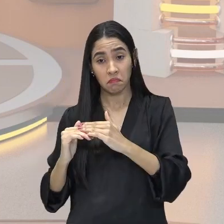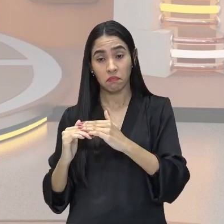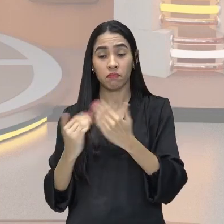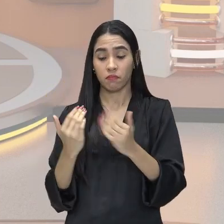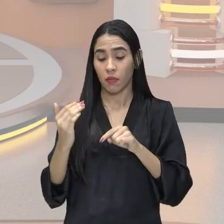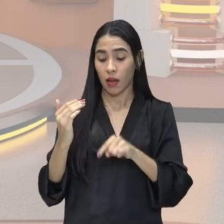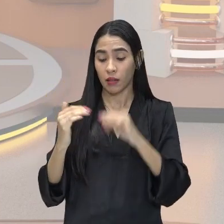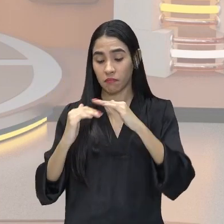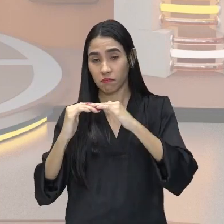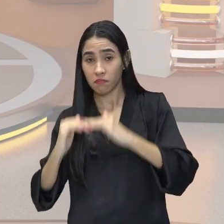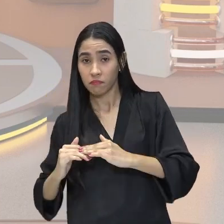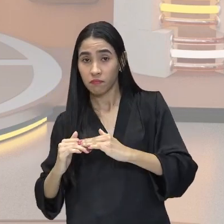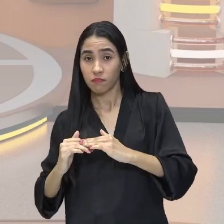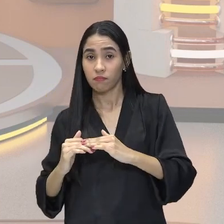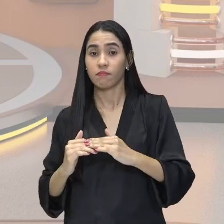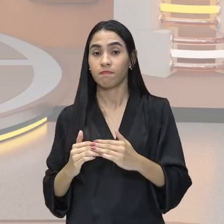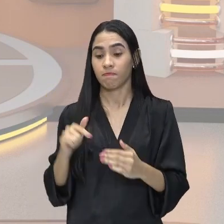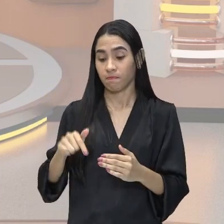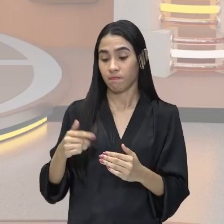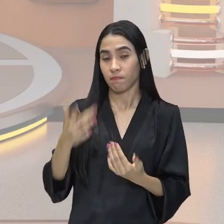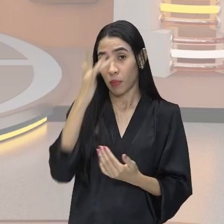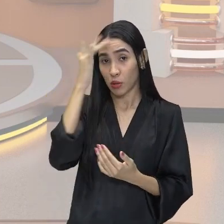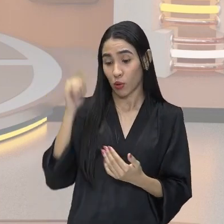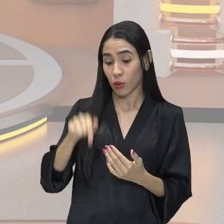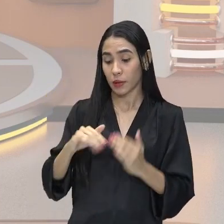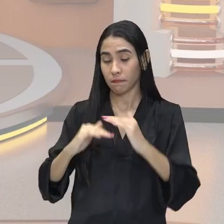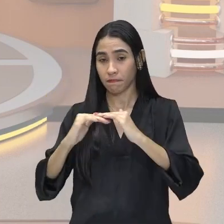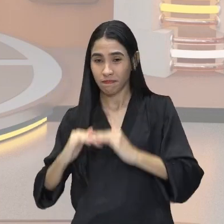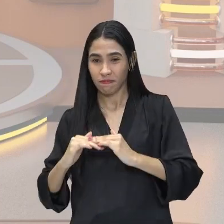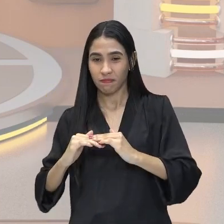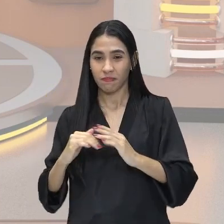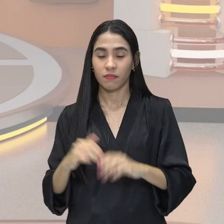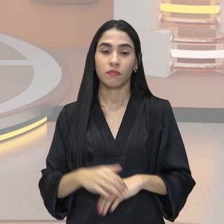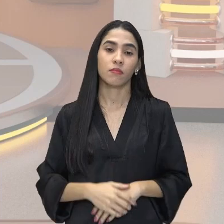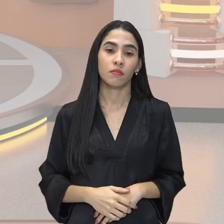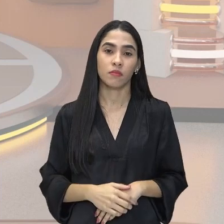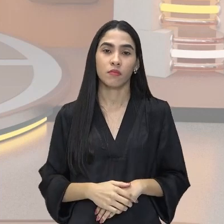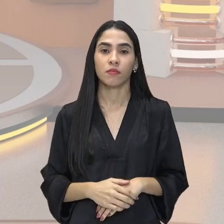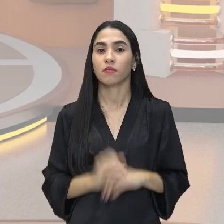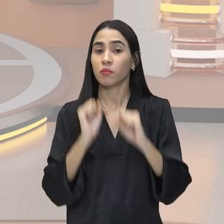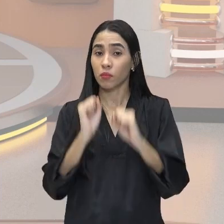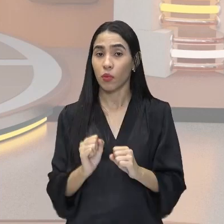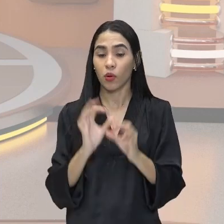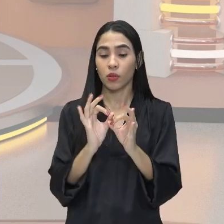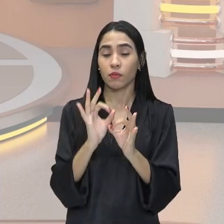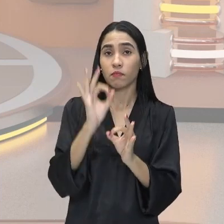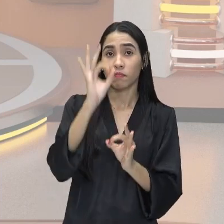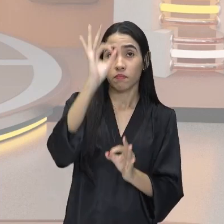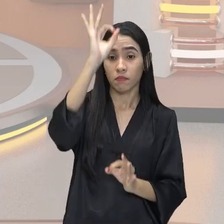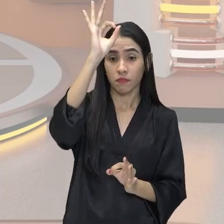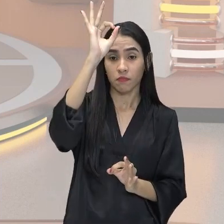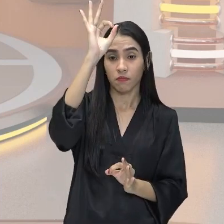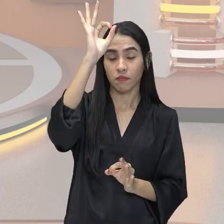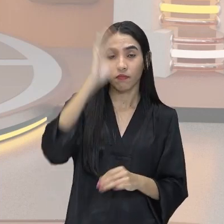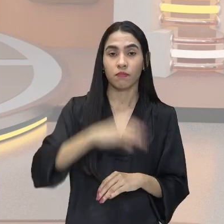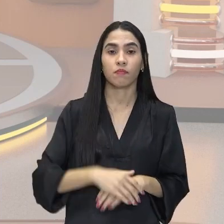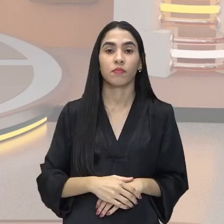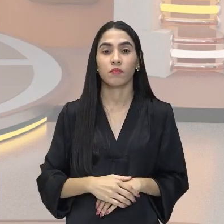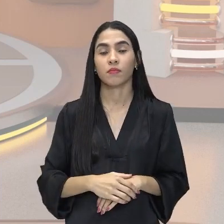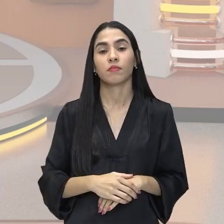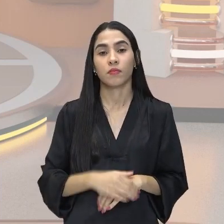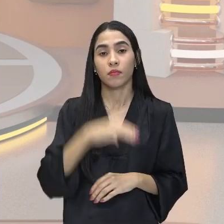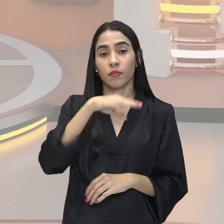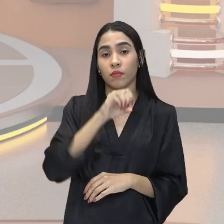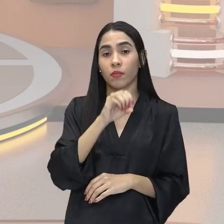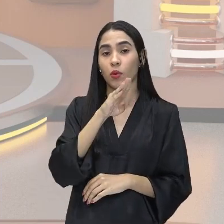desigual quem está embaixo. E este movimento pode subir, como nós falamos agora há pouco, que é a